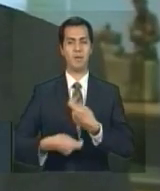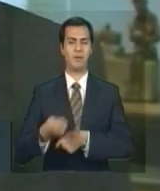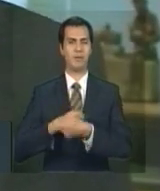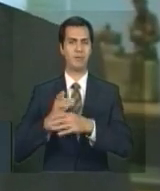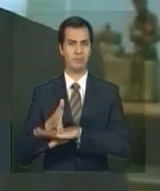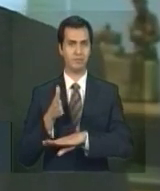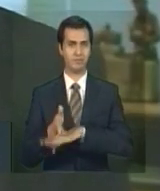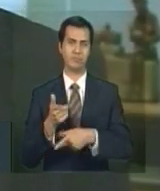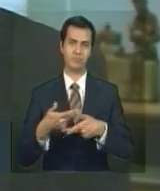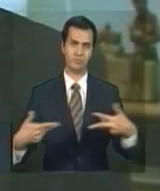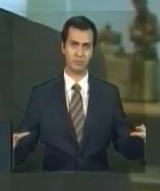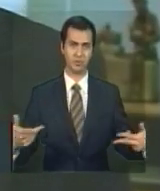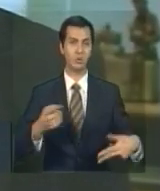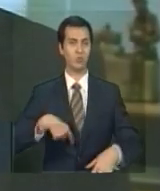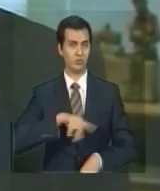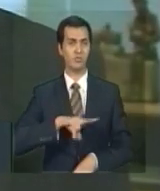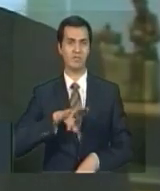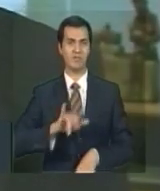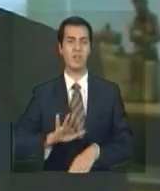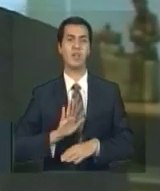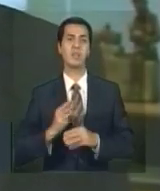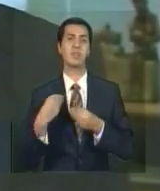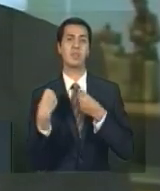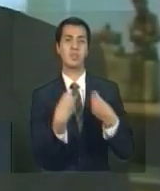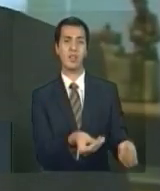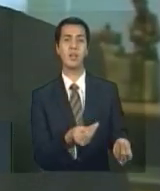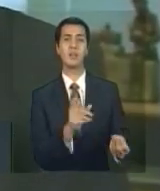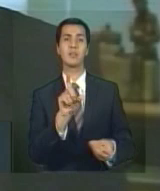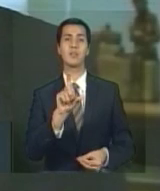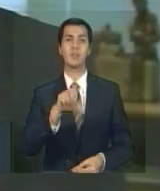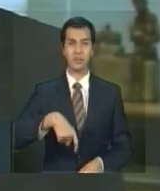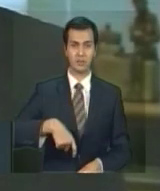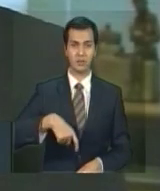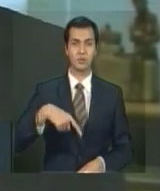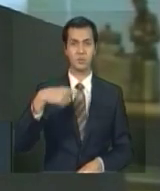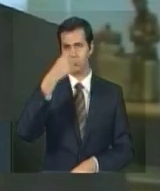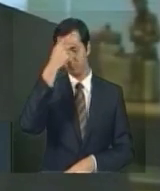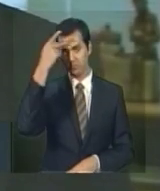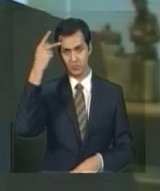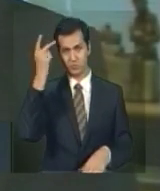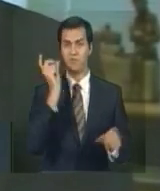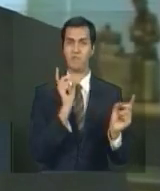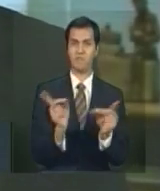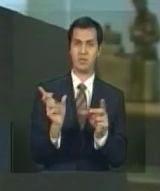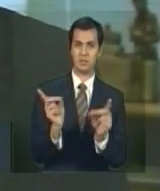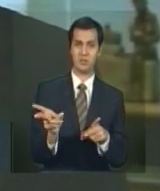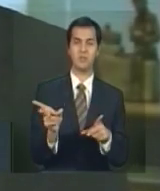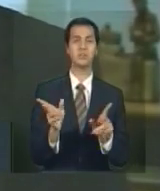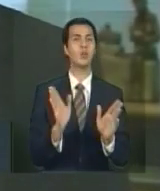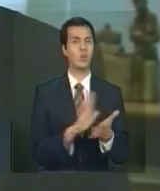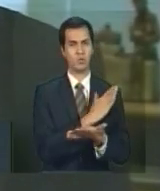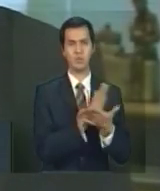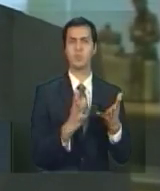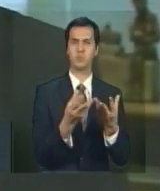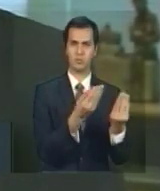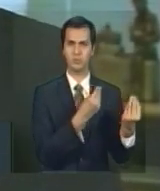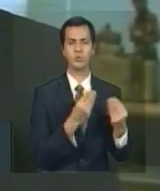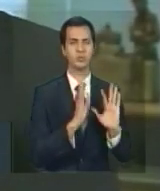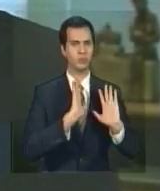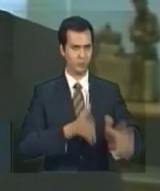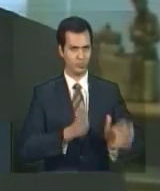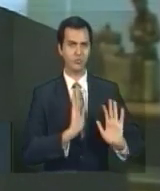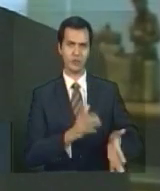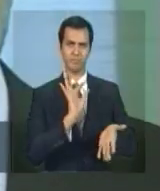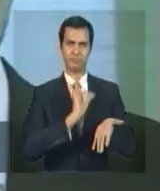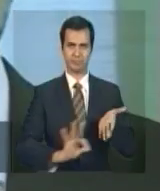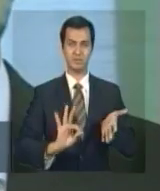oferecendo o nosso cartão BNDES, não só para os fornecedores, vários deles já estão cadastrados, mas para as